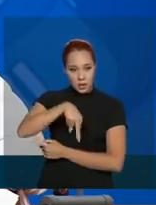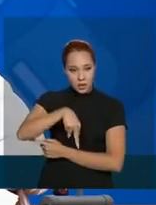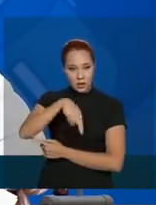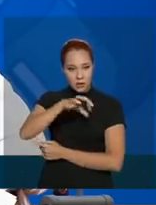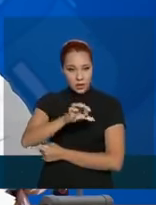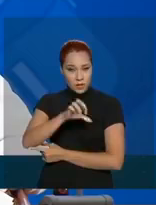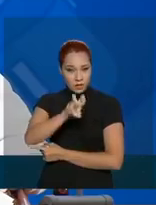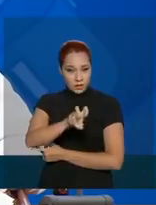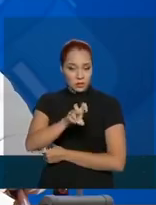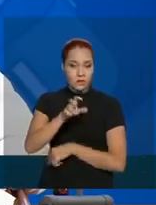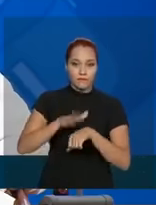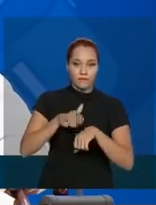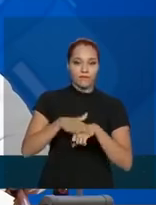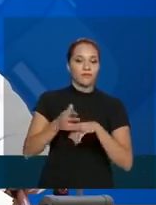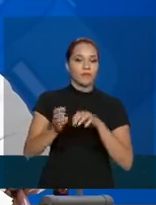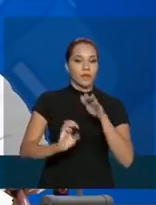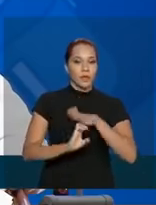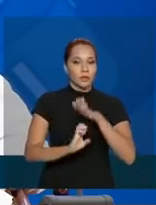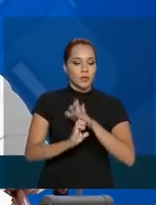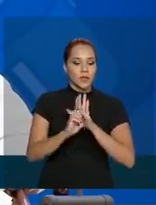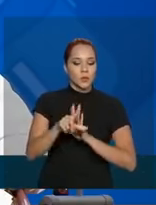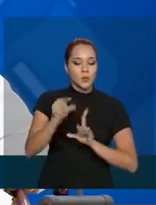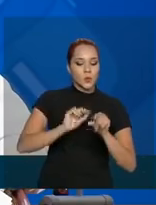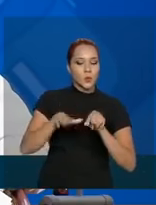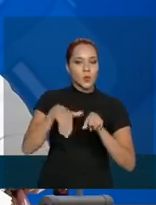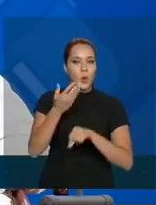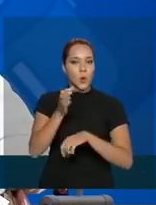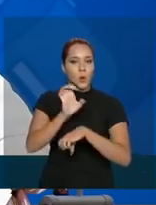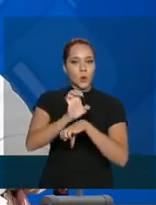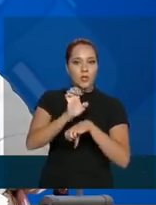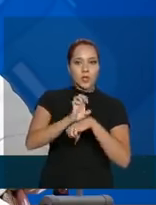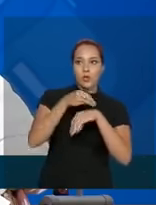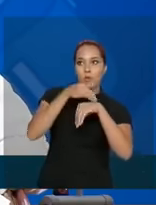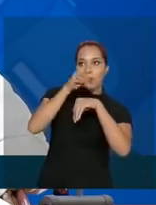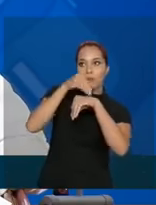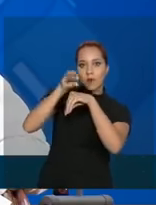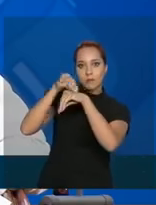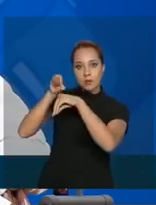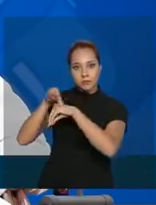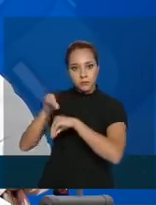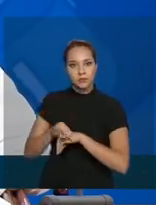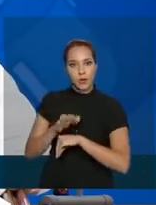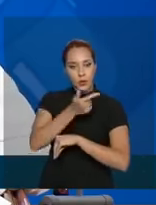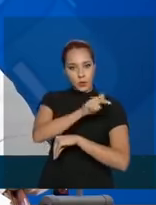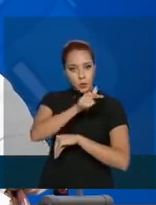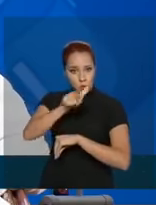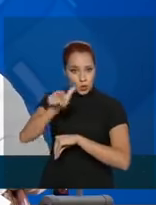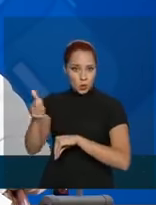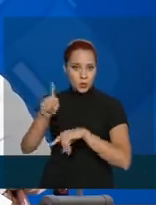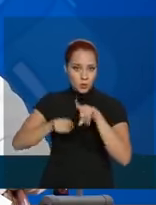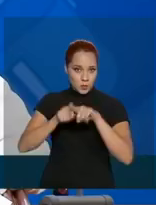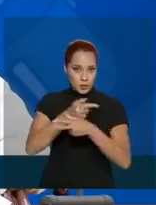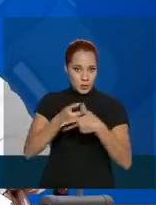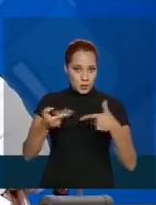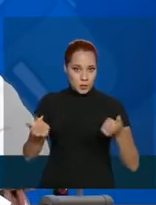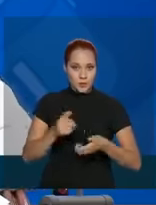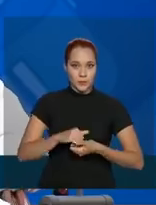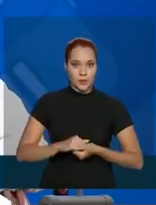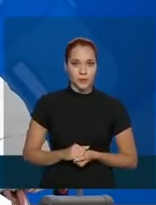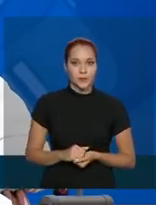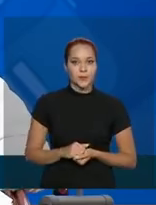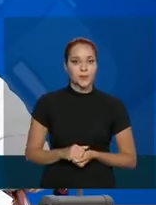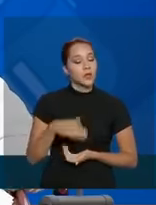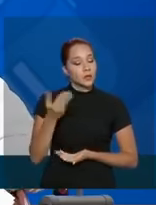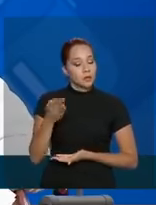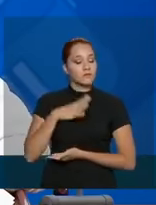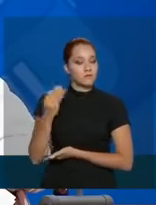própria empresa definiu os estados para fazer a distribuição do restante do material. Acho que isso é uma